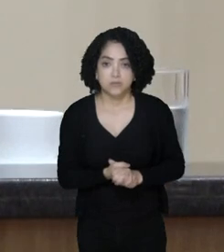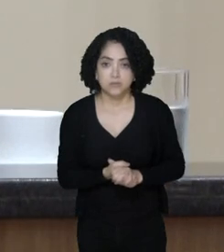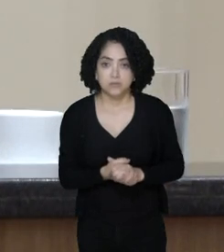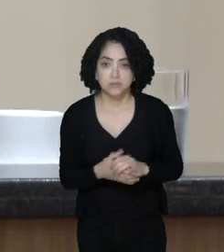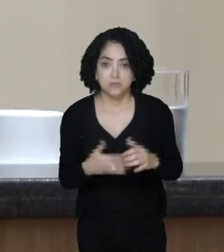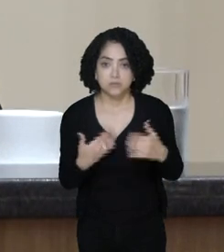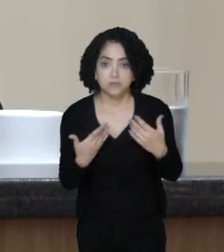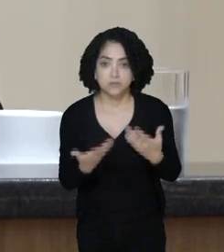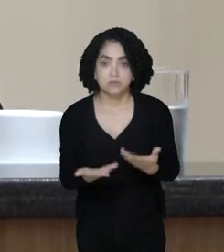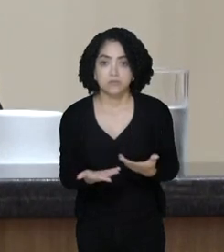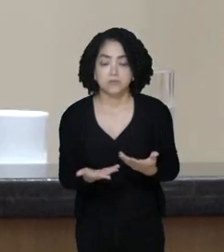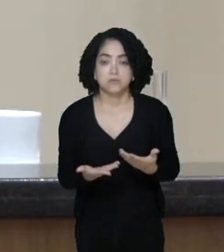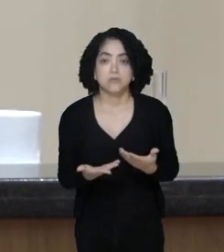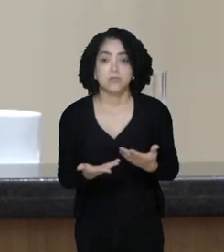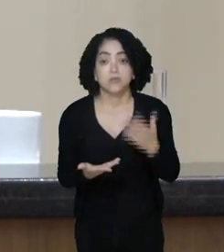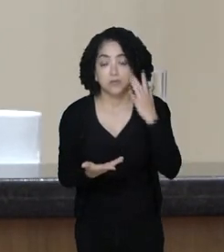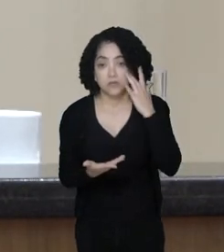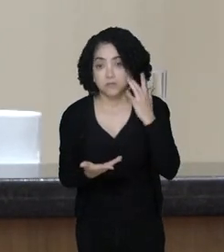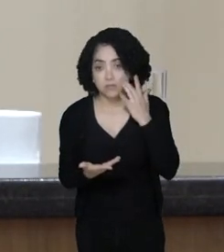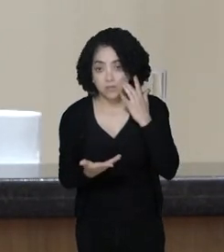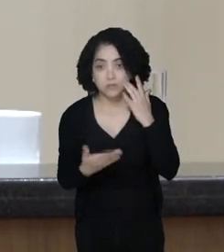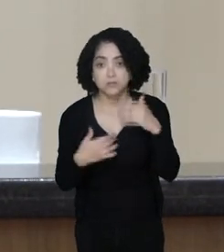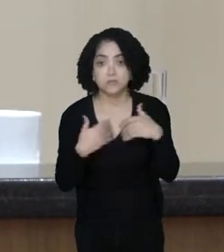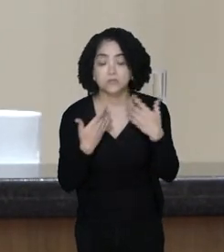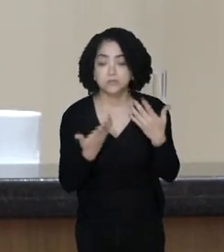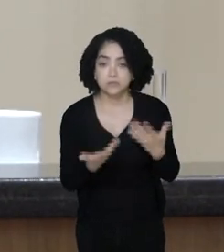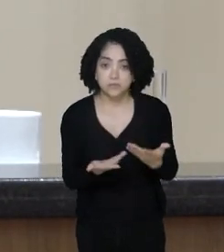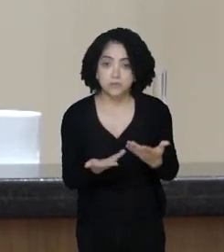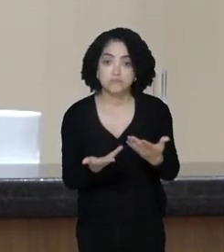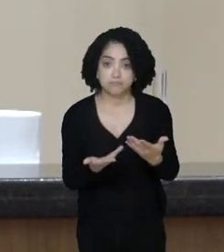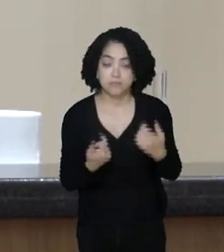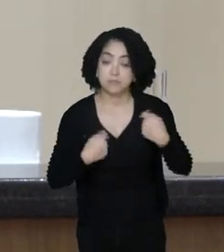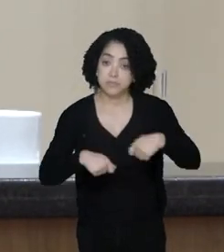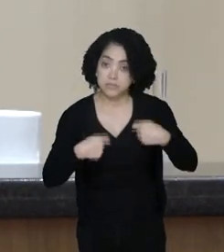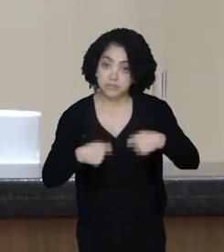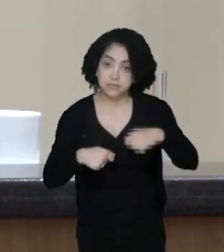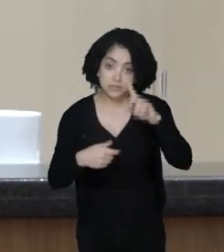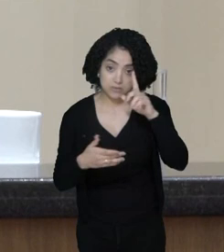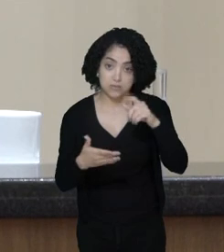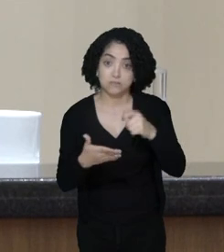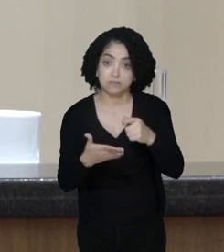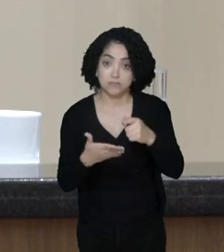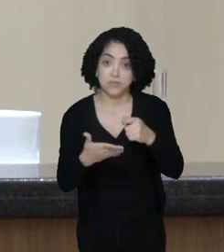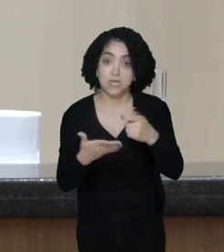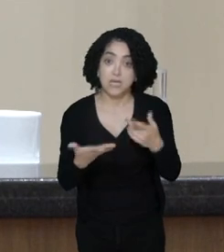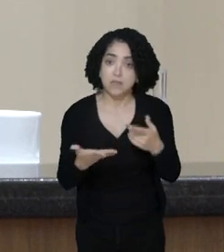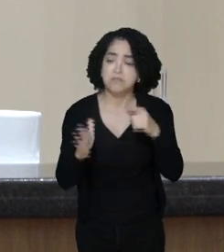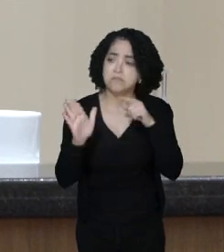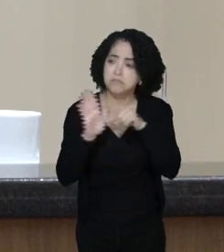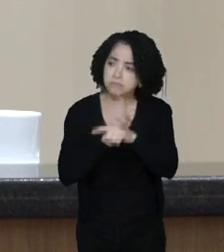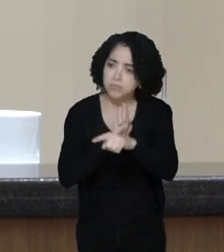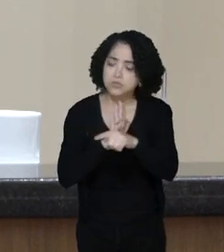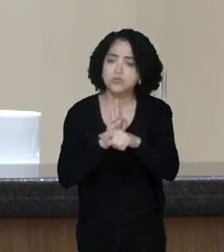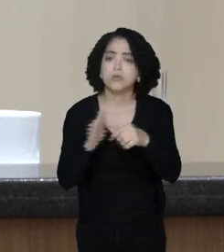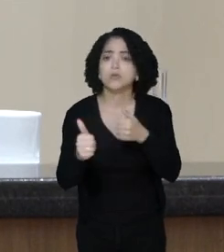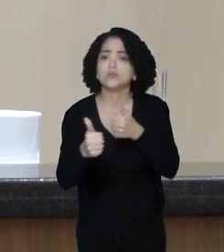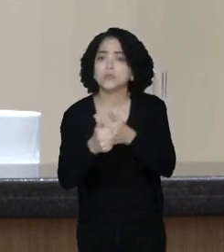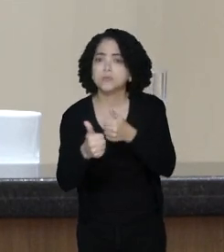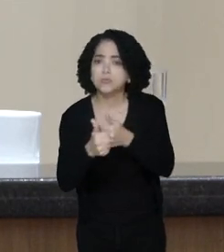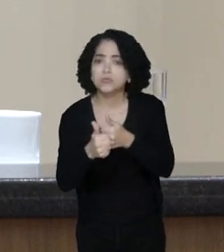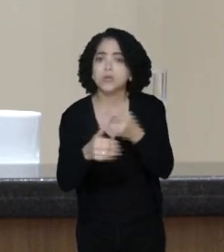E eu acho que essa casa precisa tomar uma cobridência no sentido de, pelo menos, questionar o Tribunal de Contas